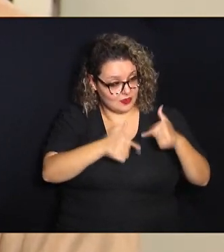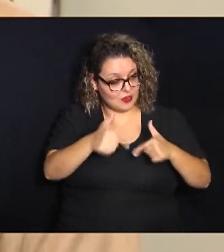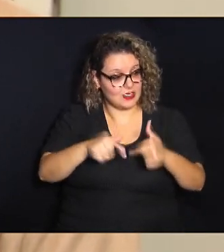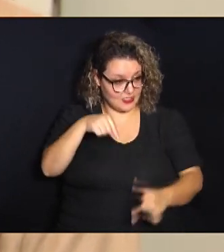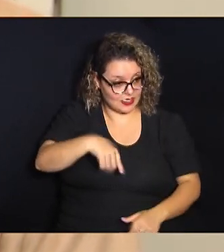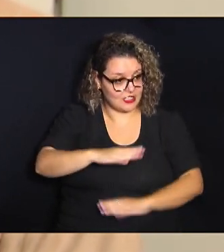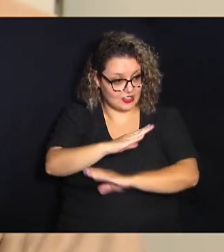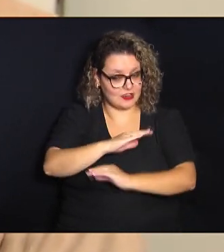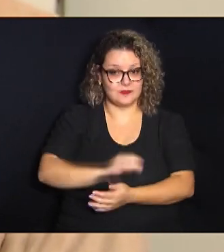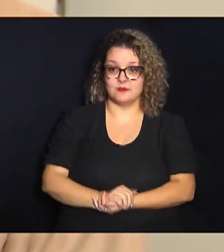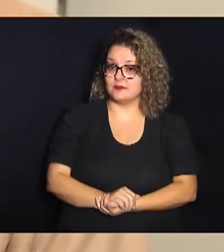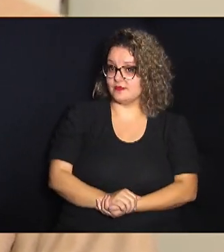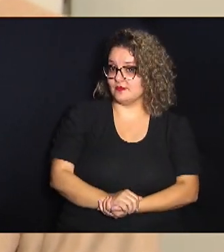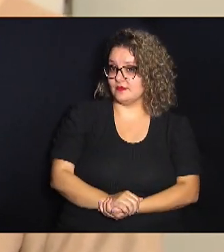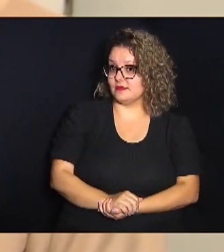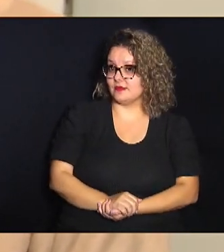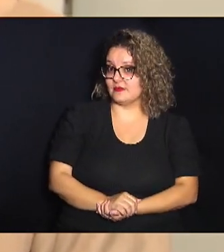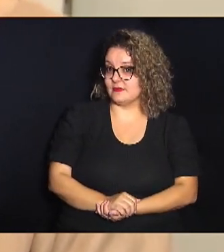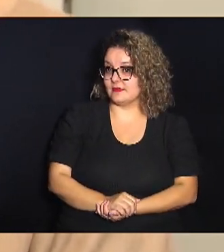aqui na Câmara?